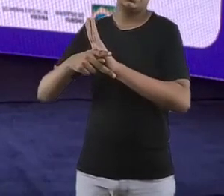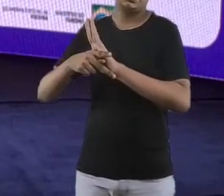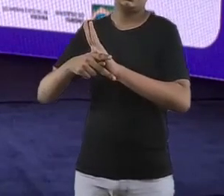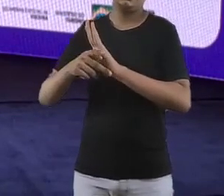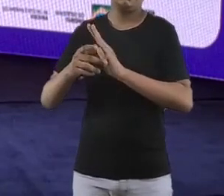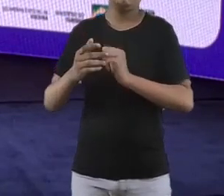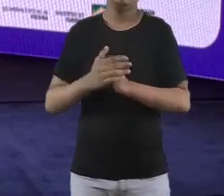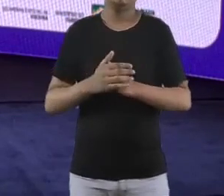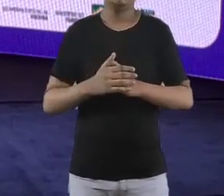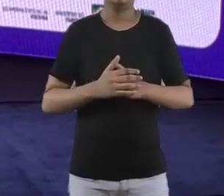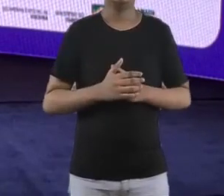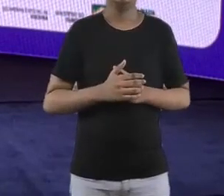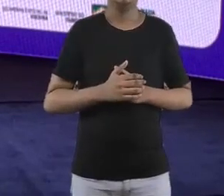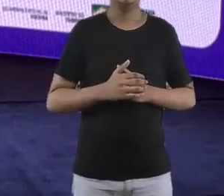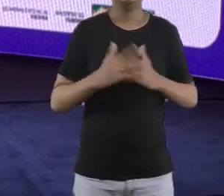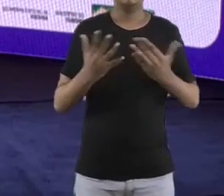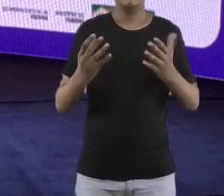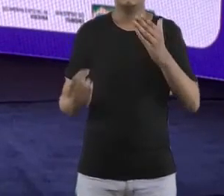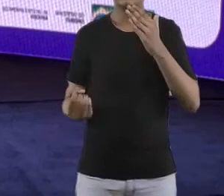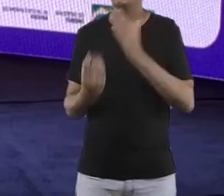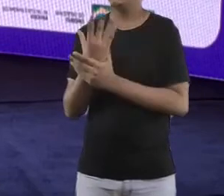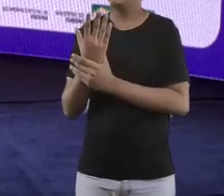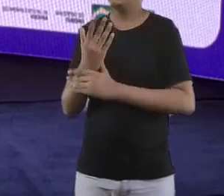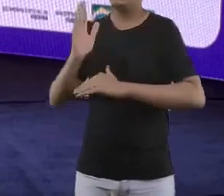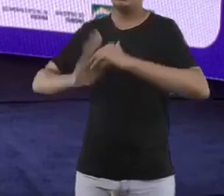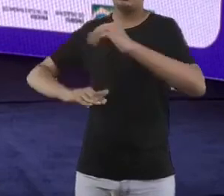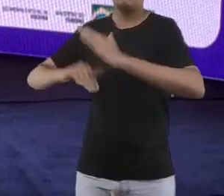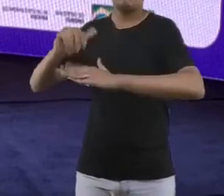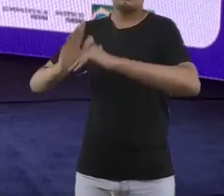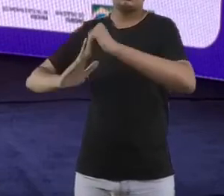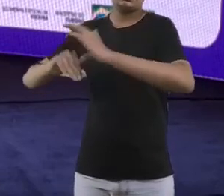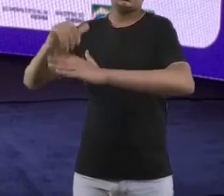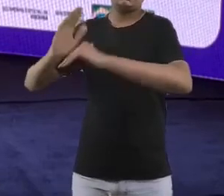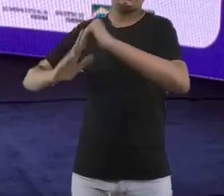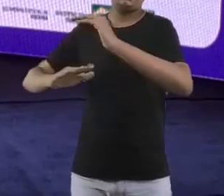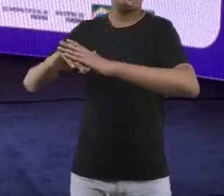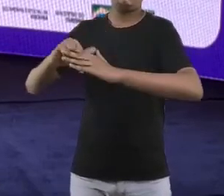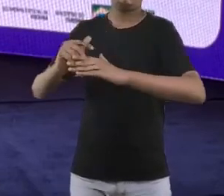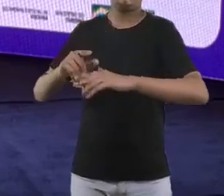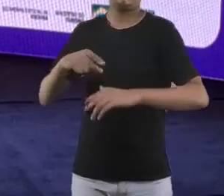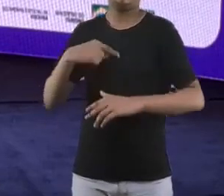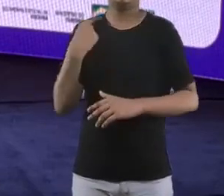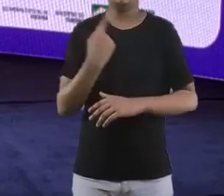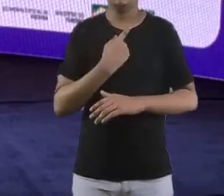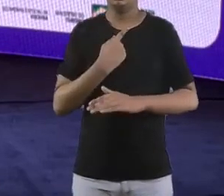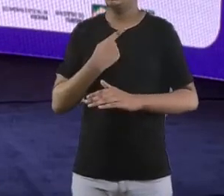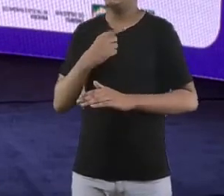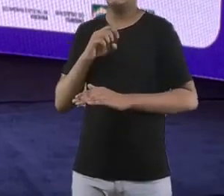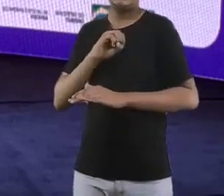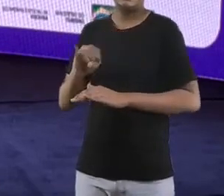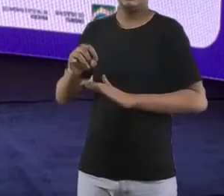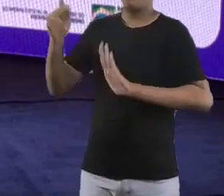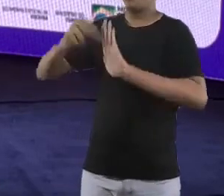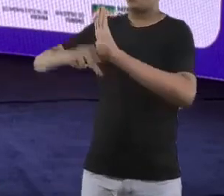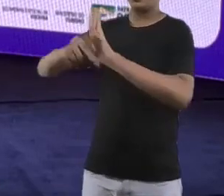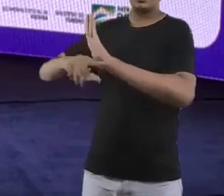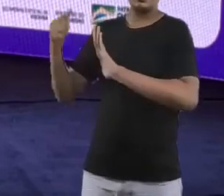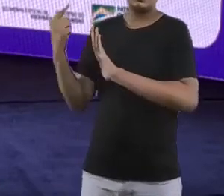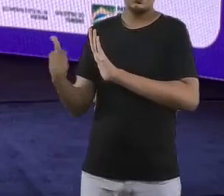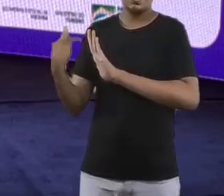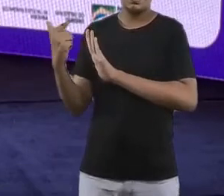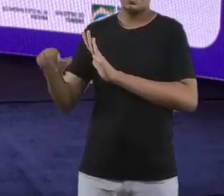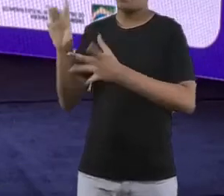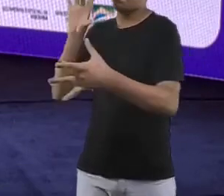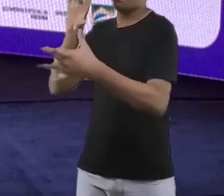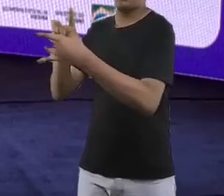forma de criar a evolução do pensamento de AMA. Então, se a gente não executa os projetos e leva esses projetos até a ponta e também se conecta